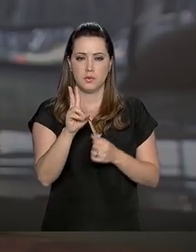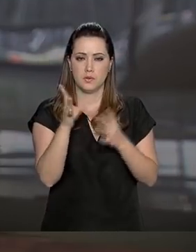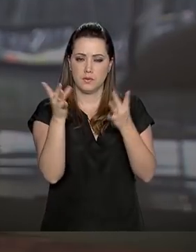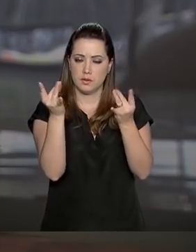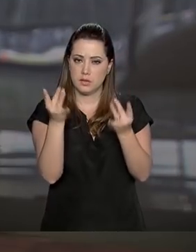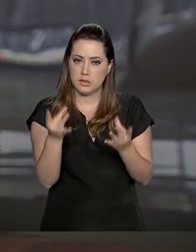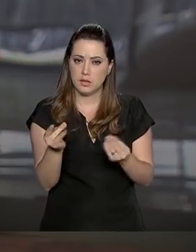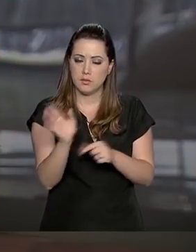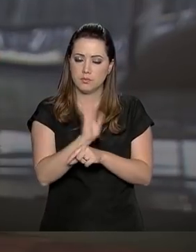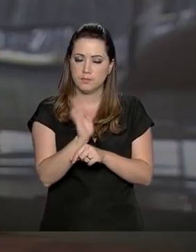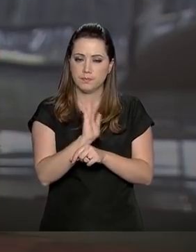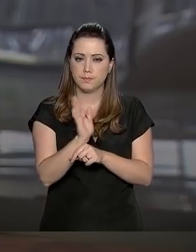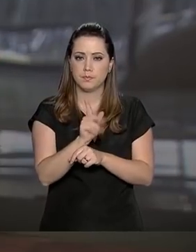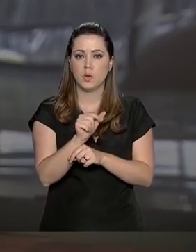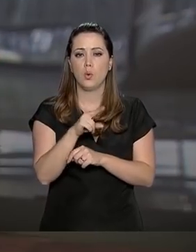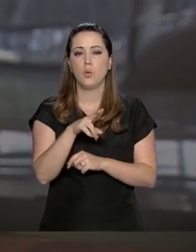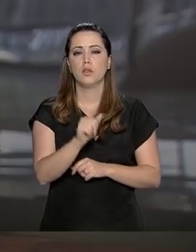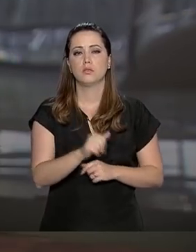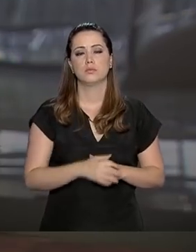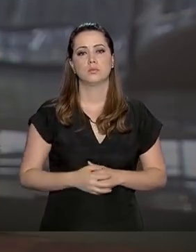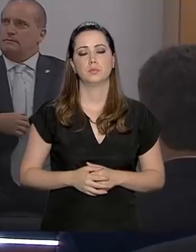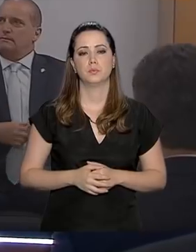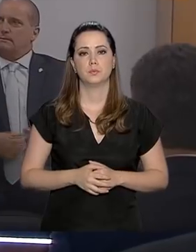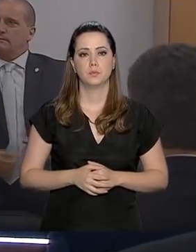detalhes na reportagem de Luana Karen.